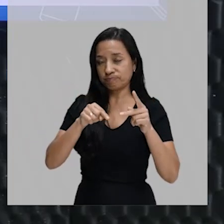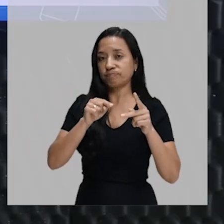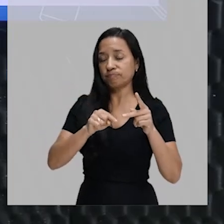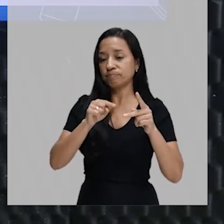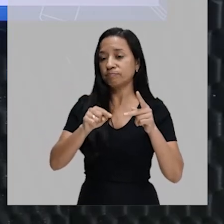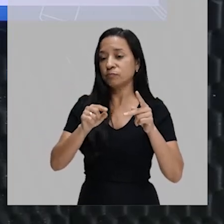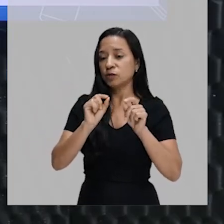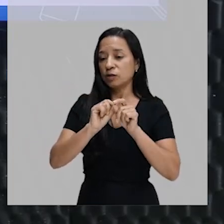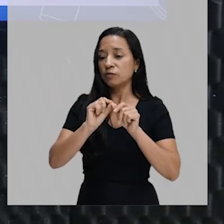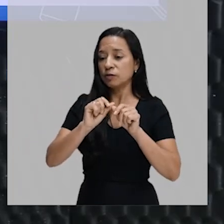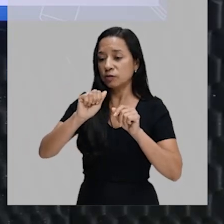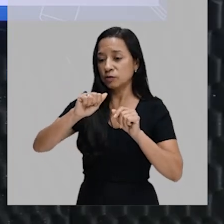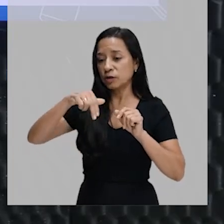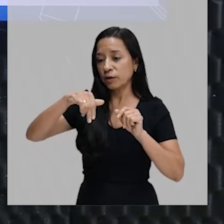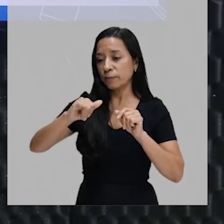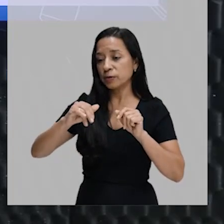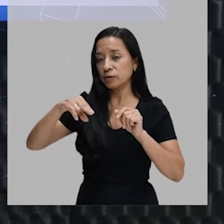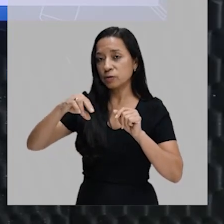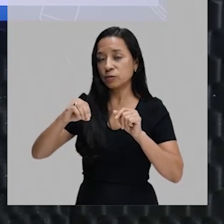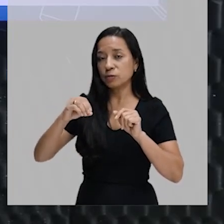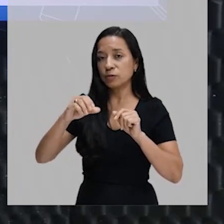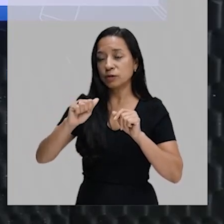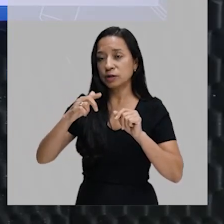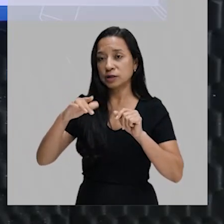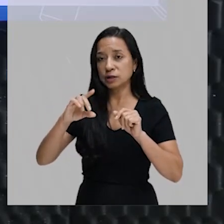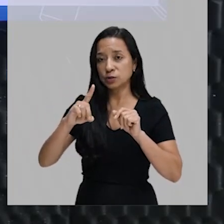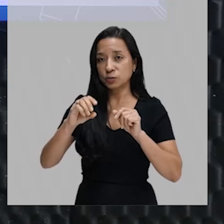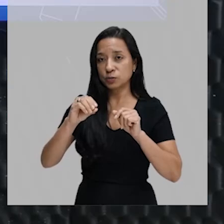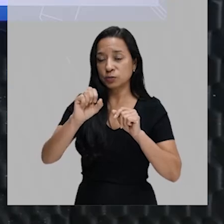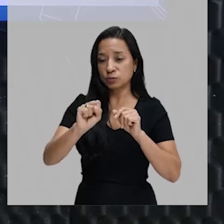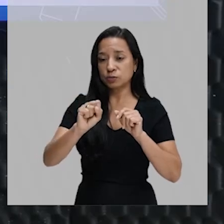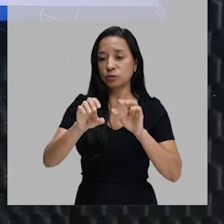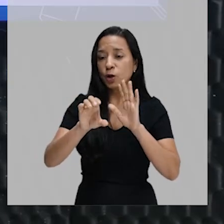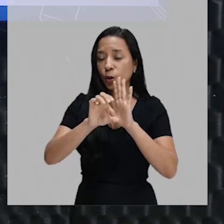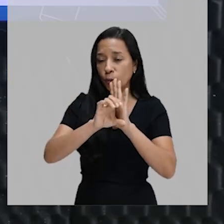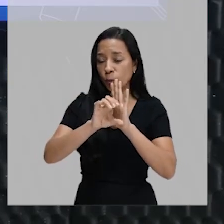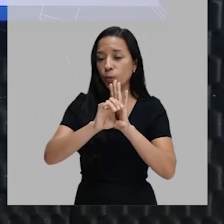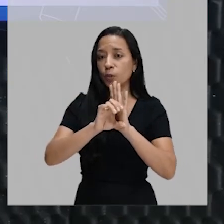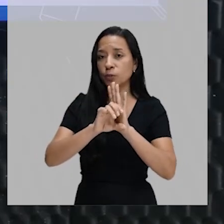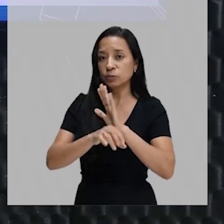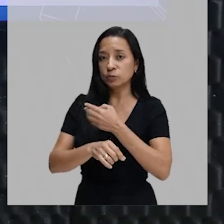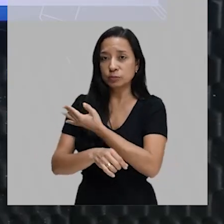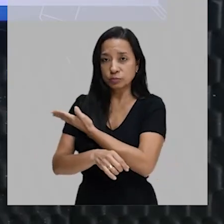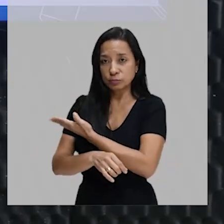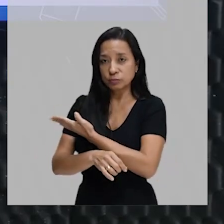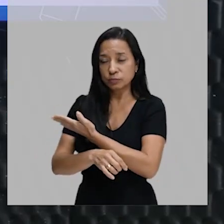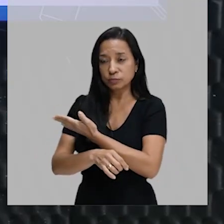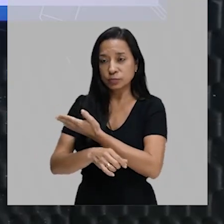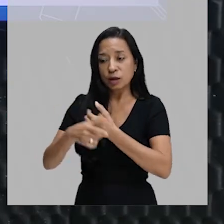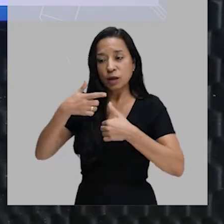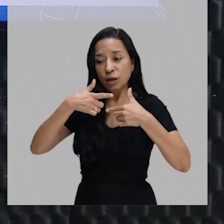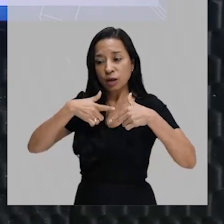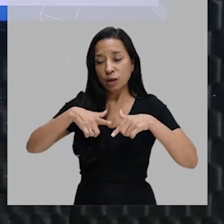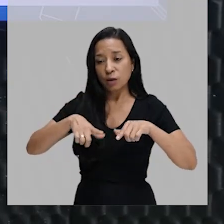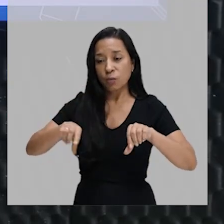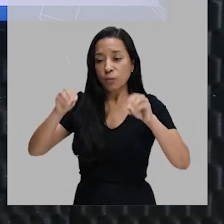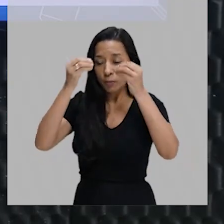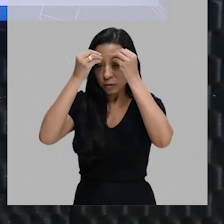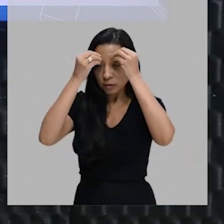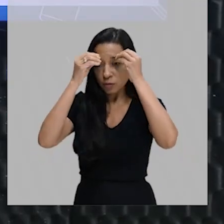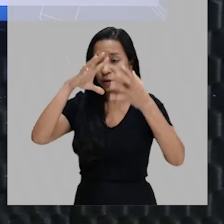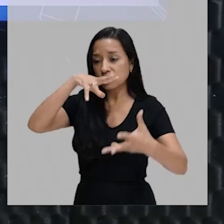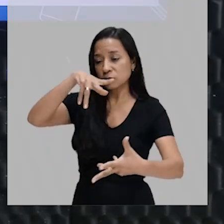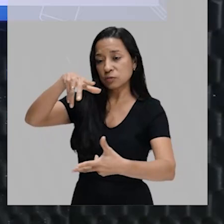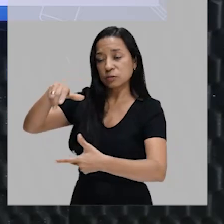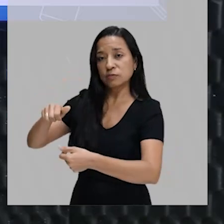ela é feita de aminoácido. Então, esse código genético aqui, ele é uma linguagem universal. Ele vai ser universal, ou seja,